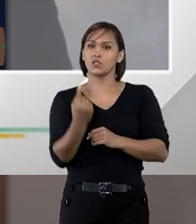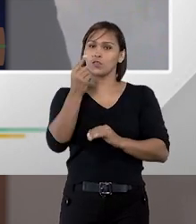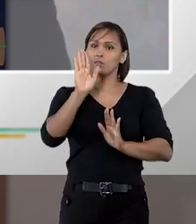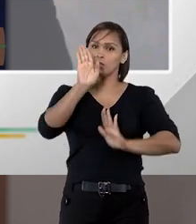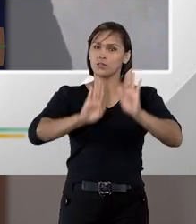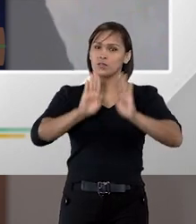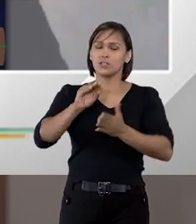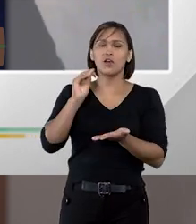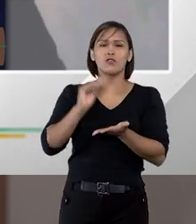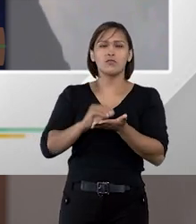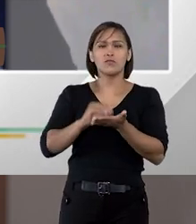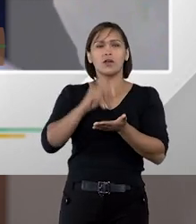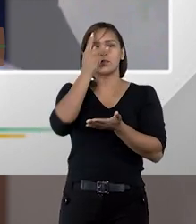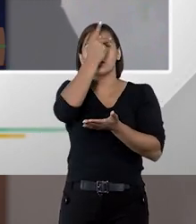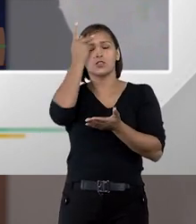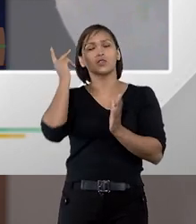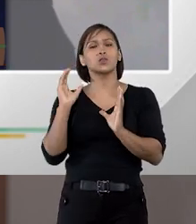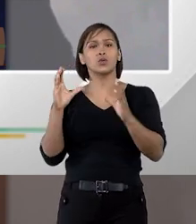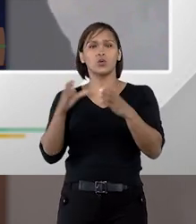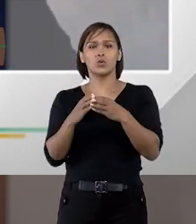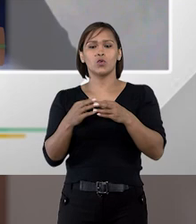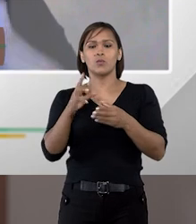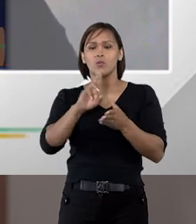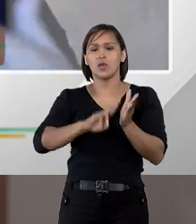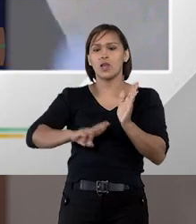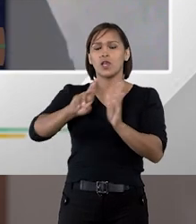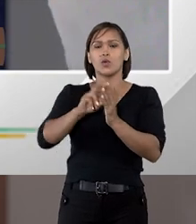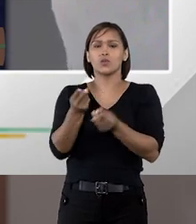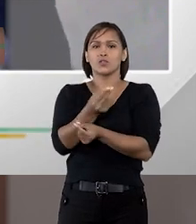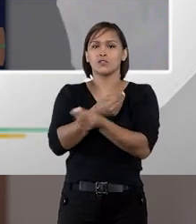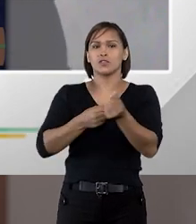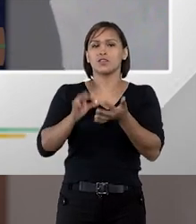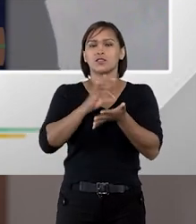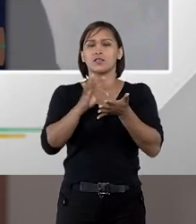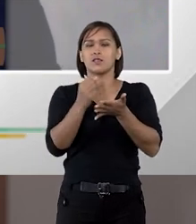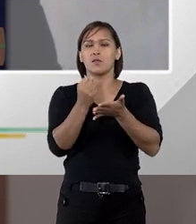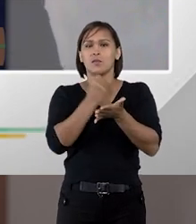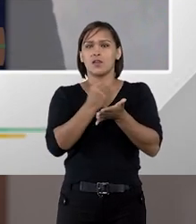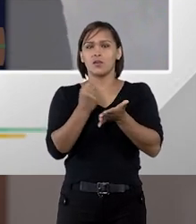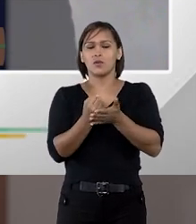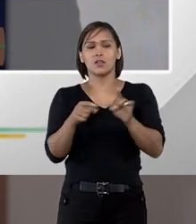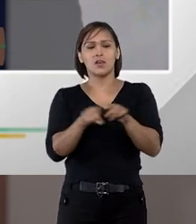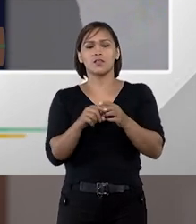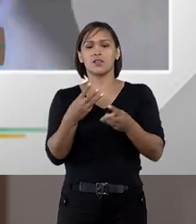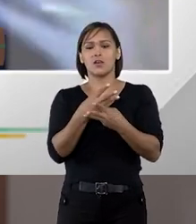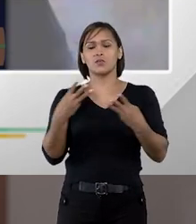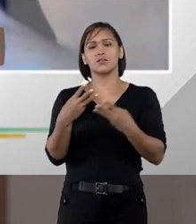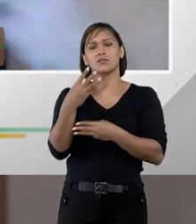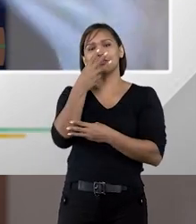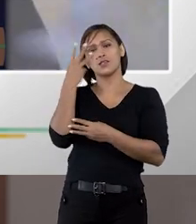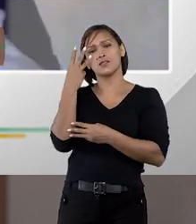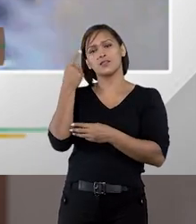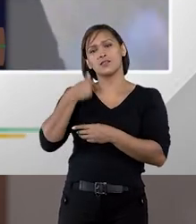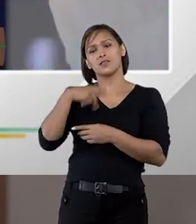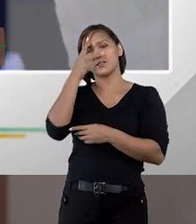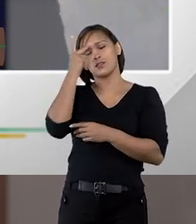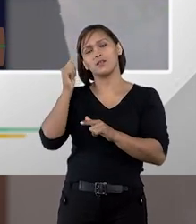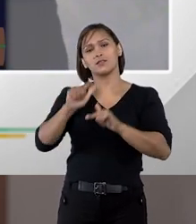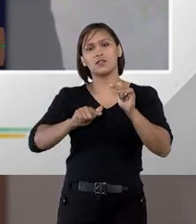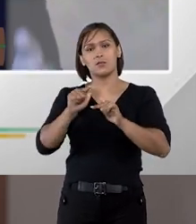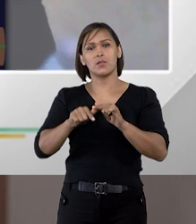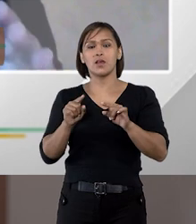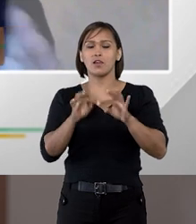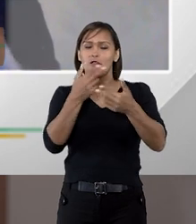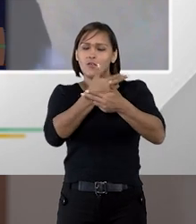licitação. Por falta de pessoal, por falta de recursos financeiros para contratar ou terceirizar determinadas